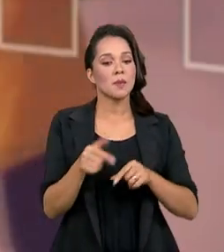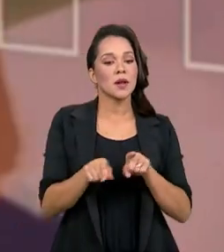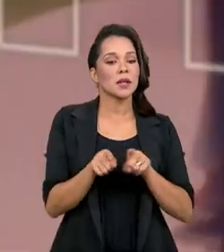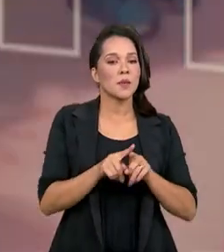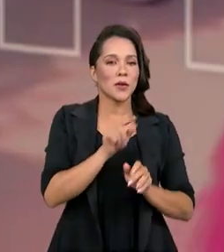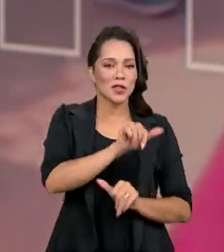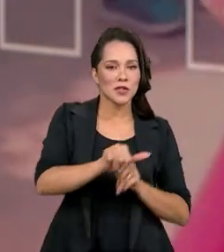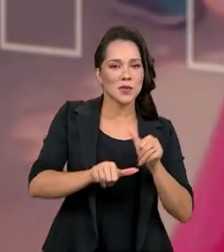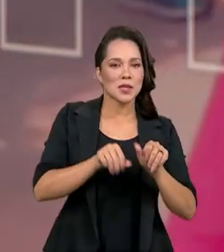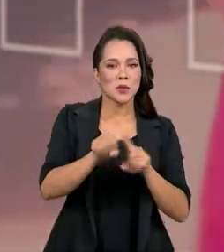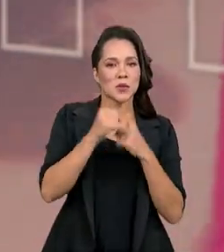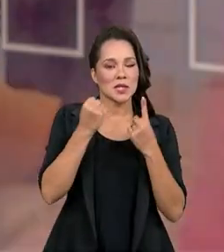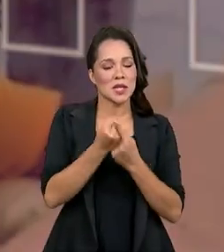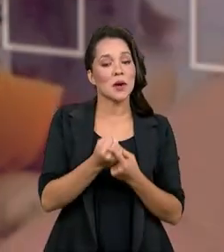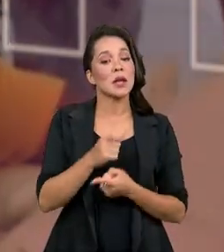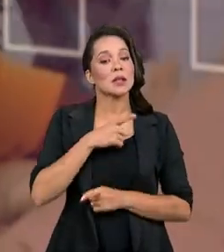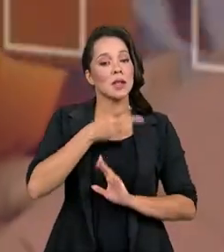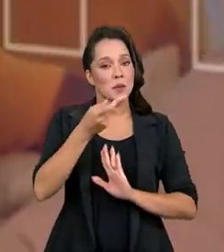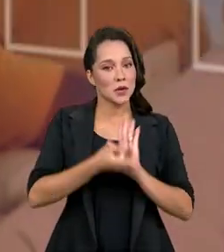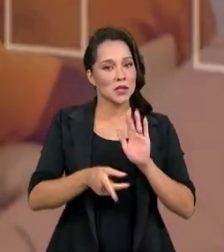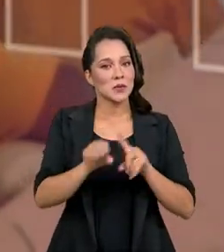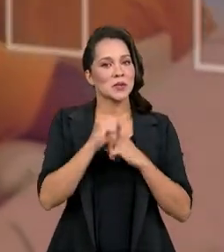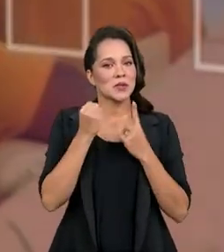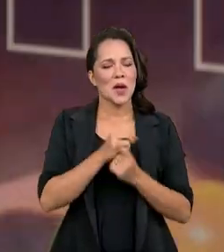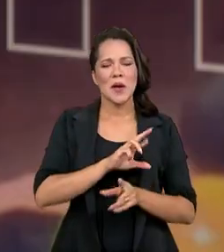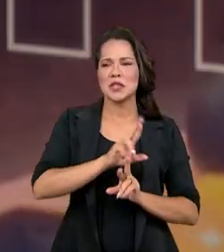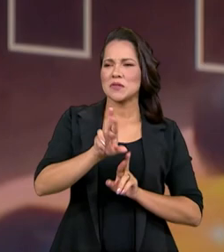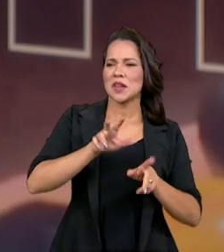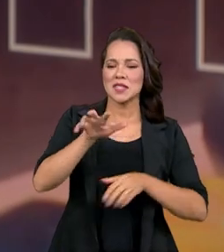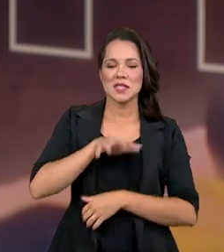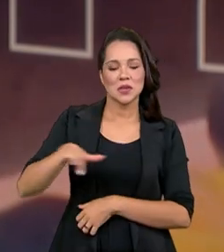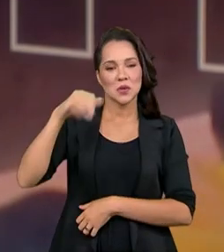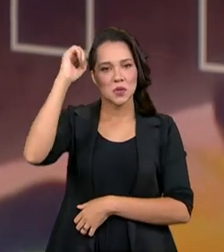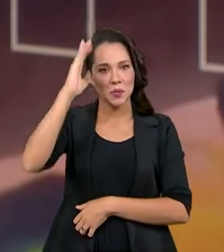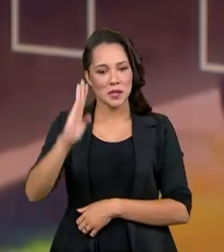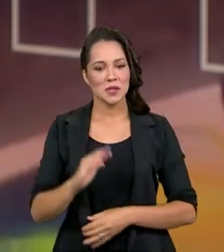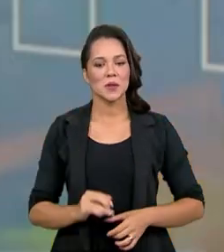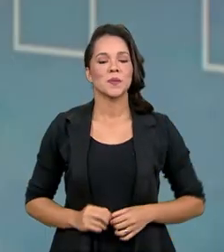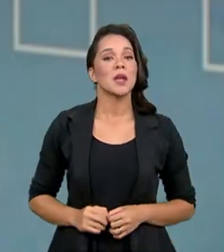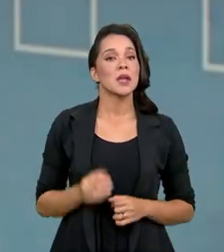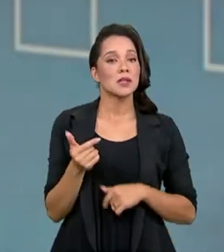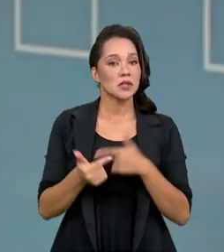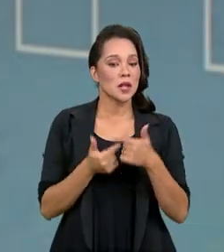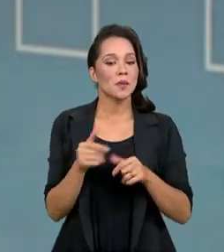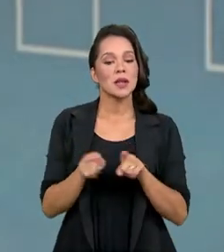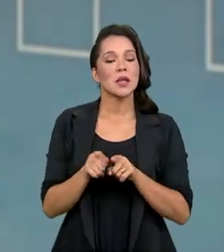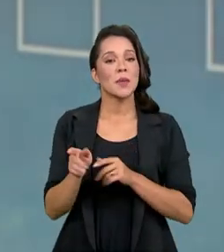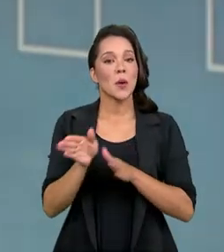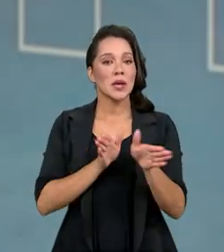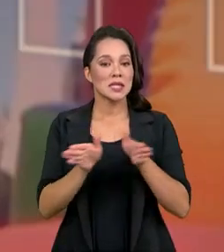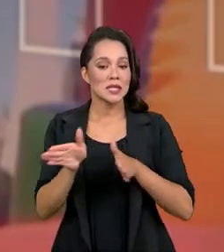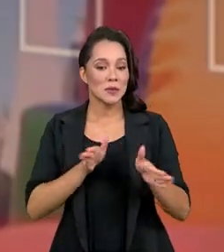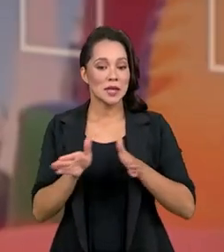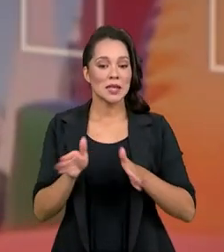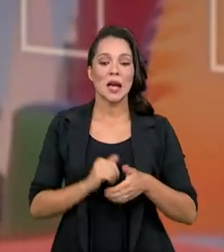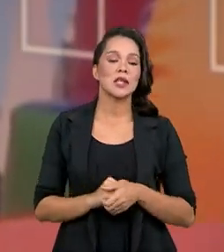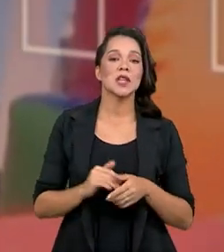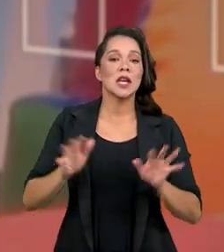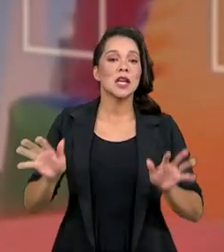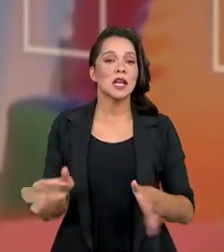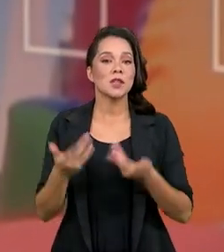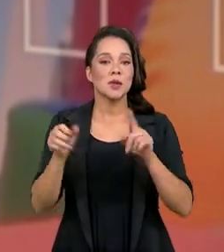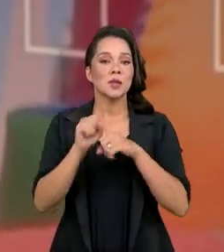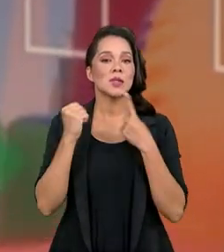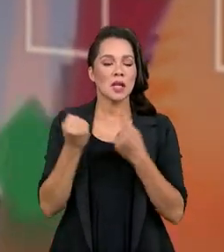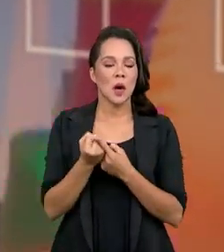transformação social, também temos projetos sociais em várias regiões do país. Trabalhamos com acessibilidade e engajamento social.